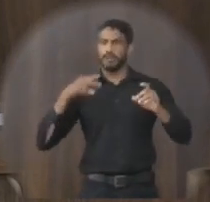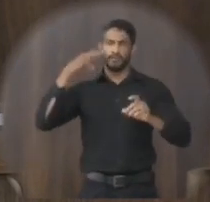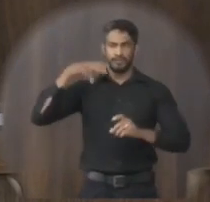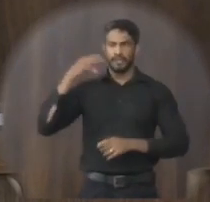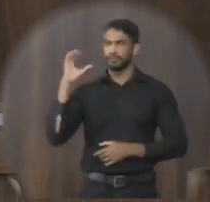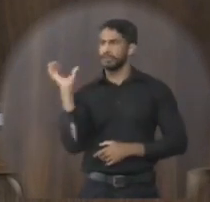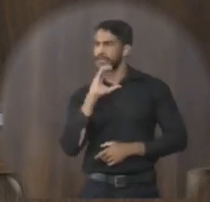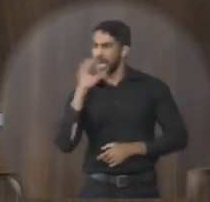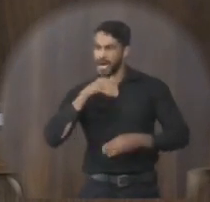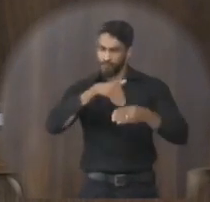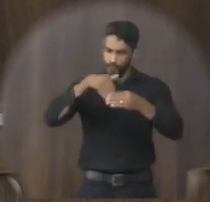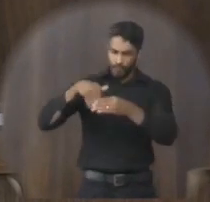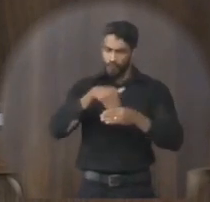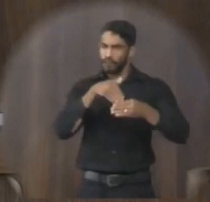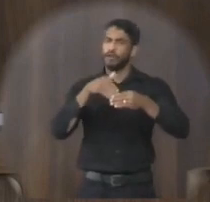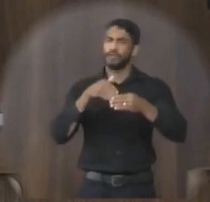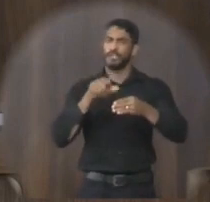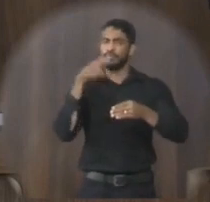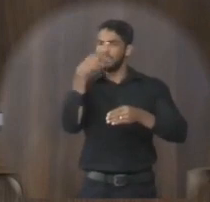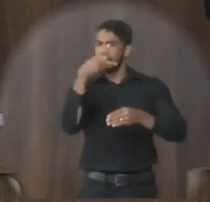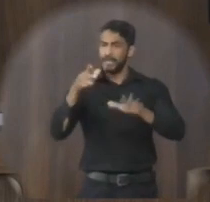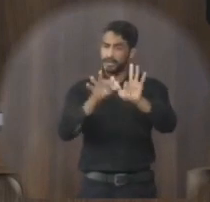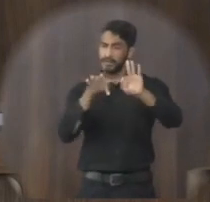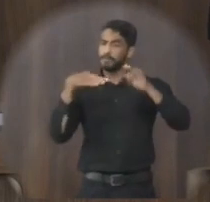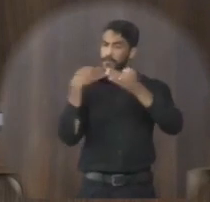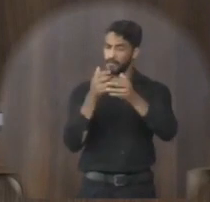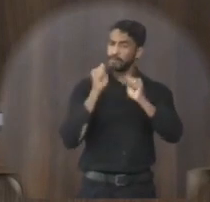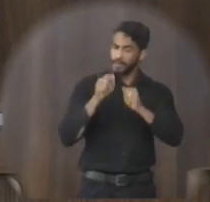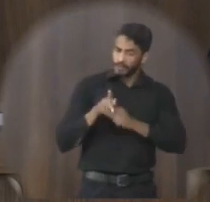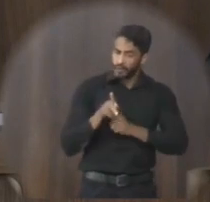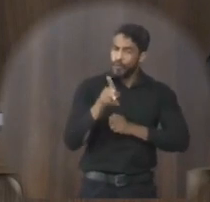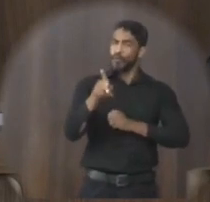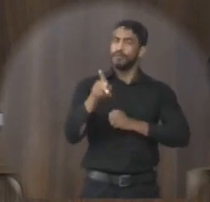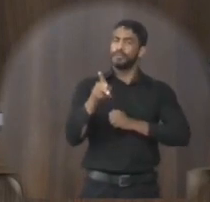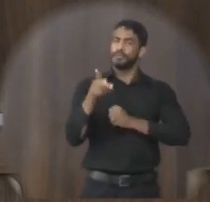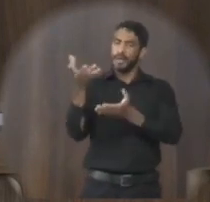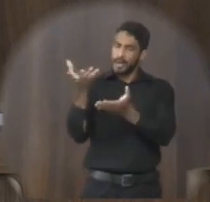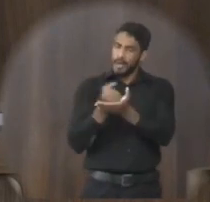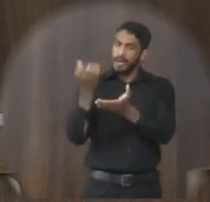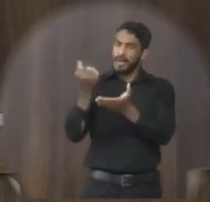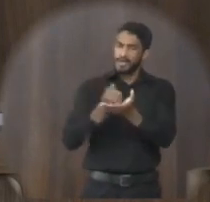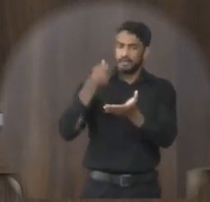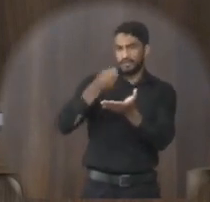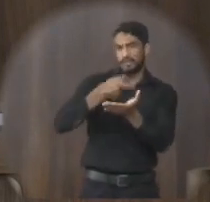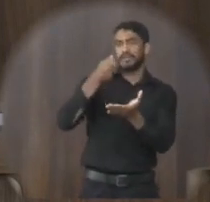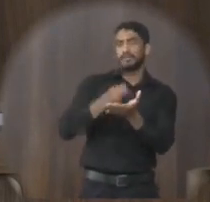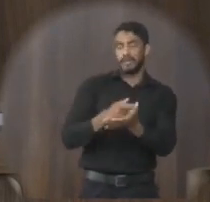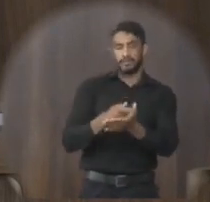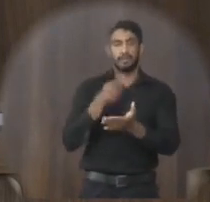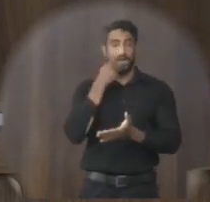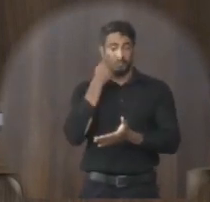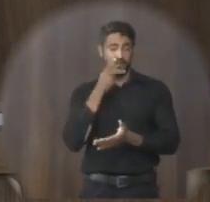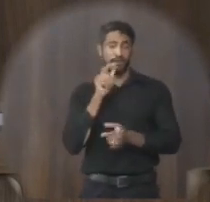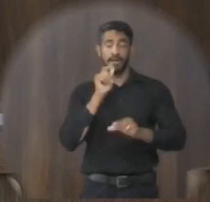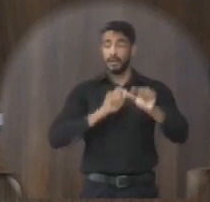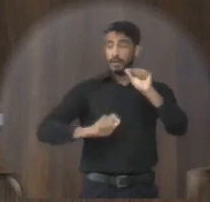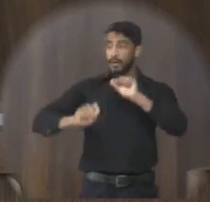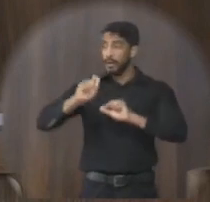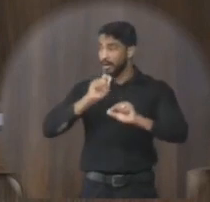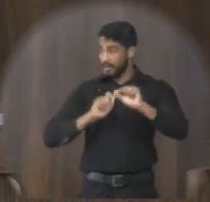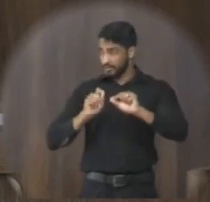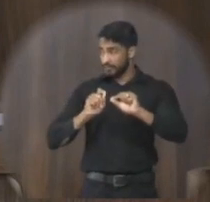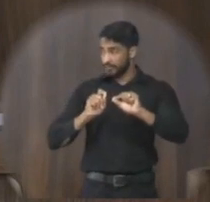todo mundo, votamos para que as famílias pudessem continuar recebendo essa indenização. Então a minha fala aqui para vocês